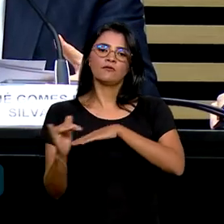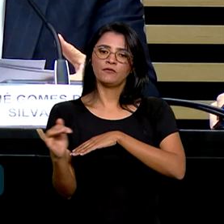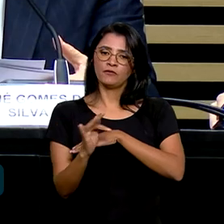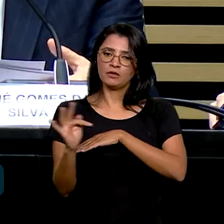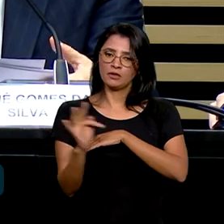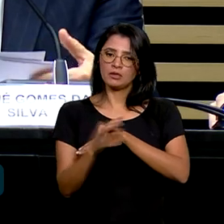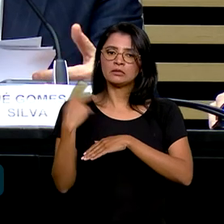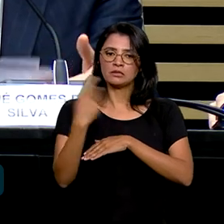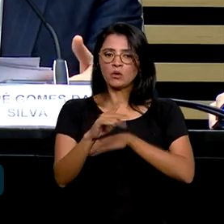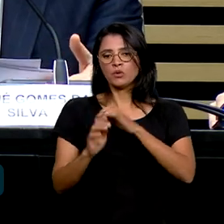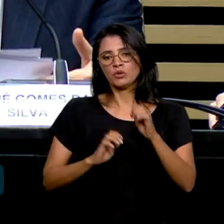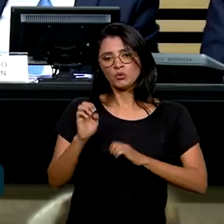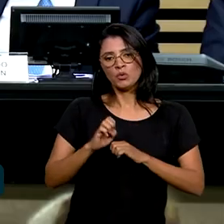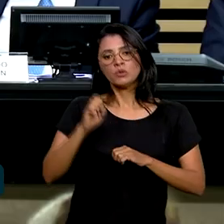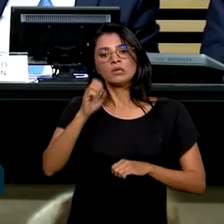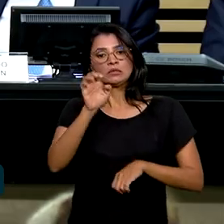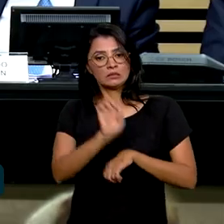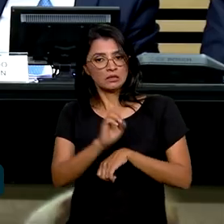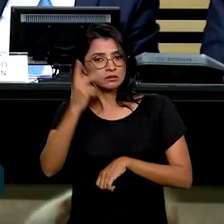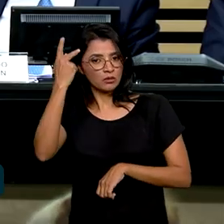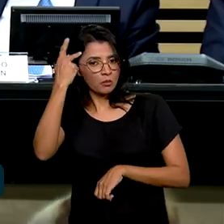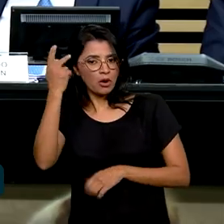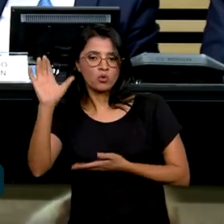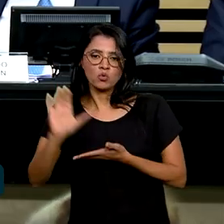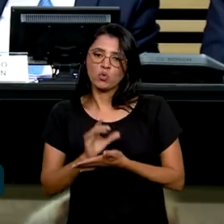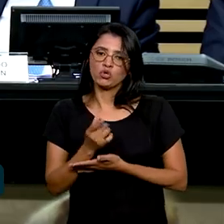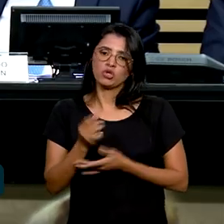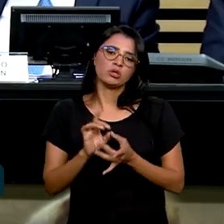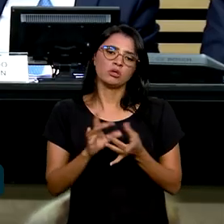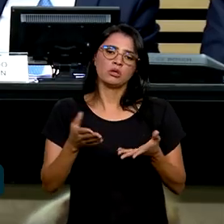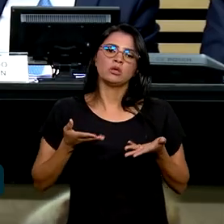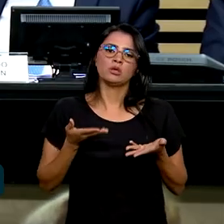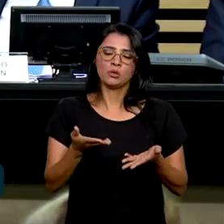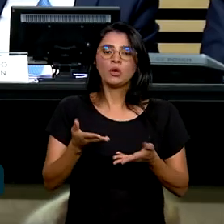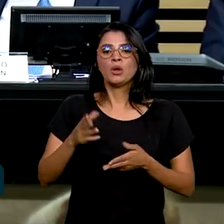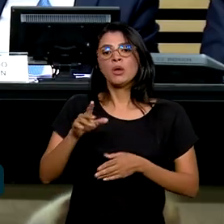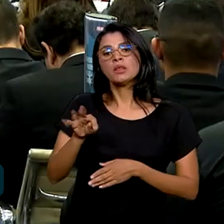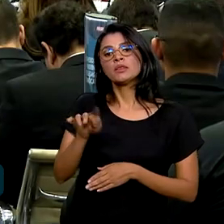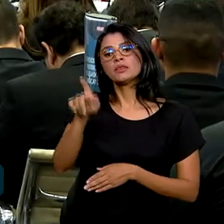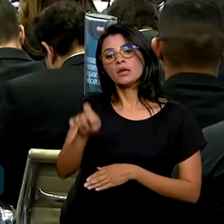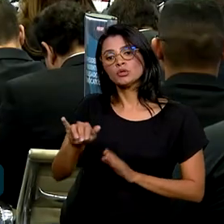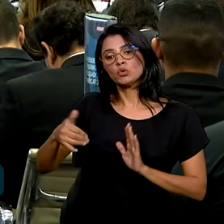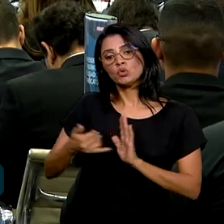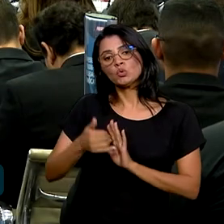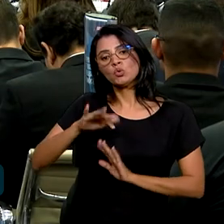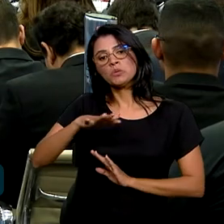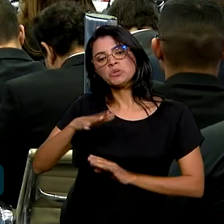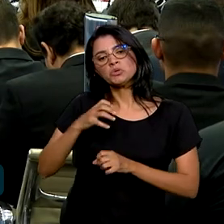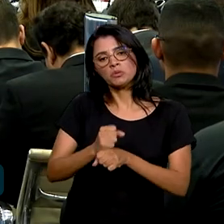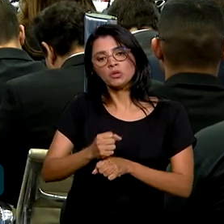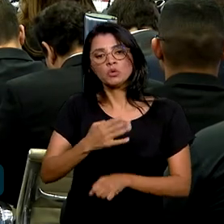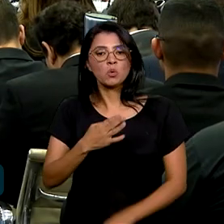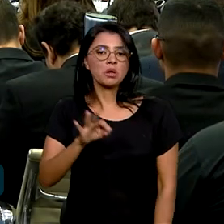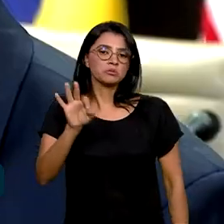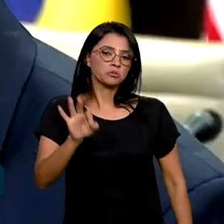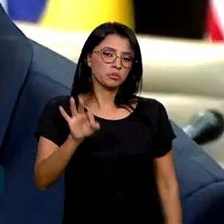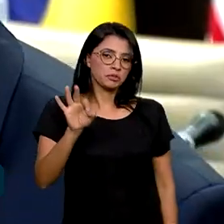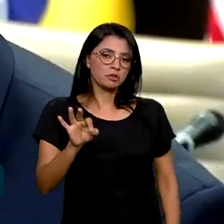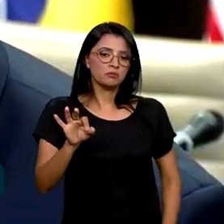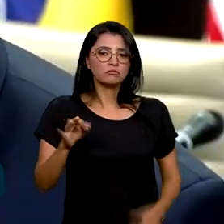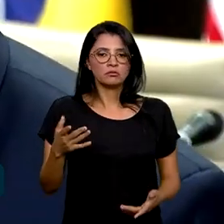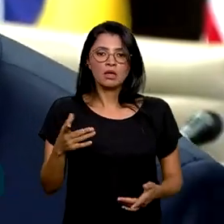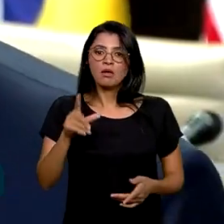Indústrias do Estado de São Paulo. Os recursos serão disponibilizados por uma taxa de juros de aproximadamente 4%.